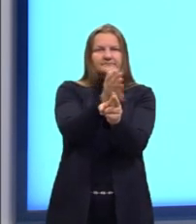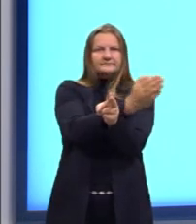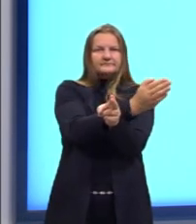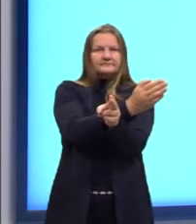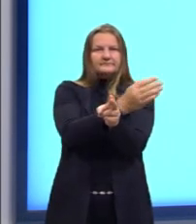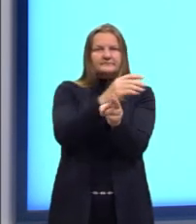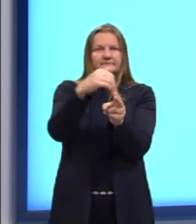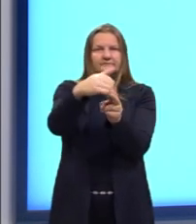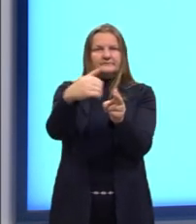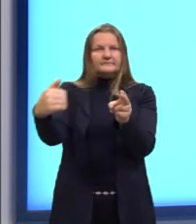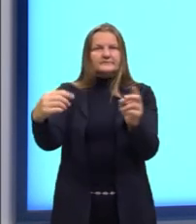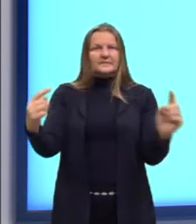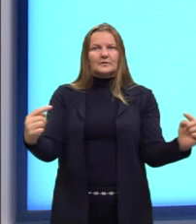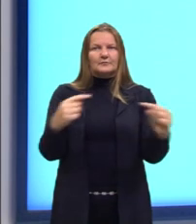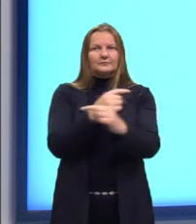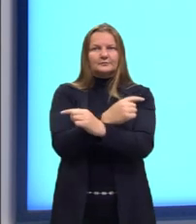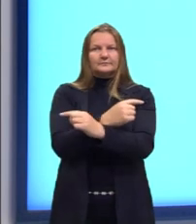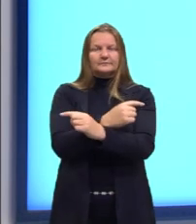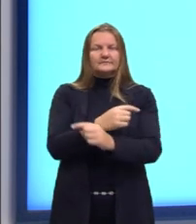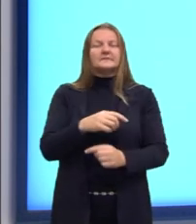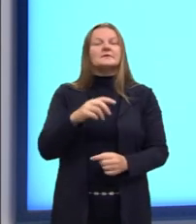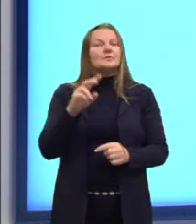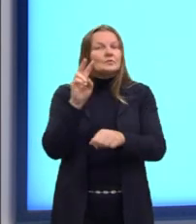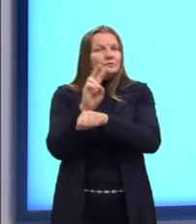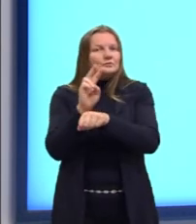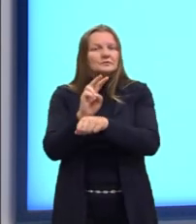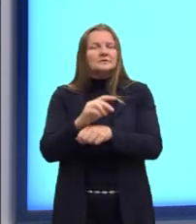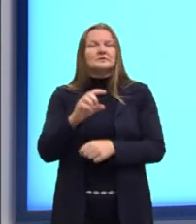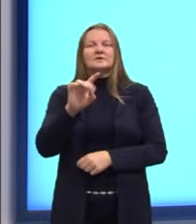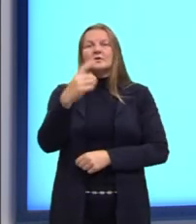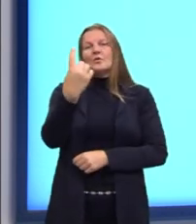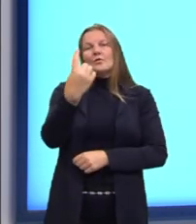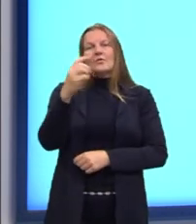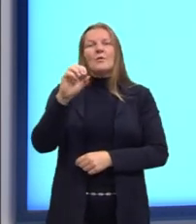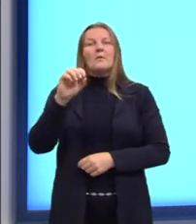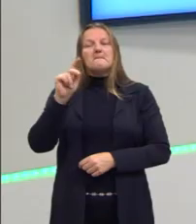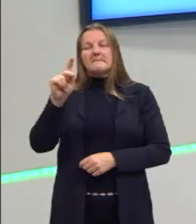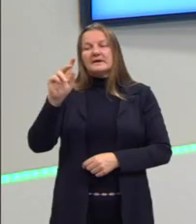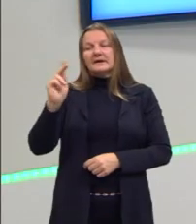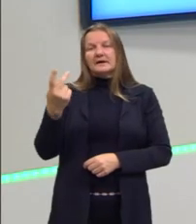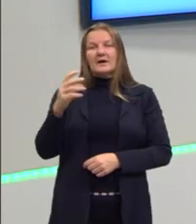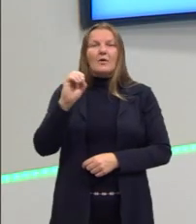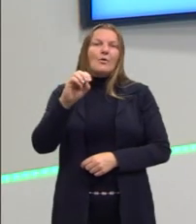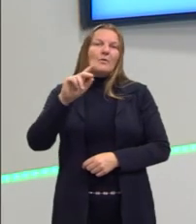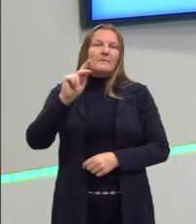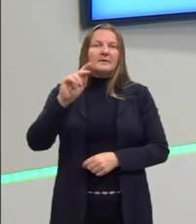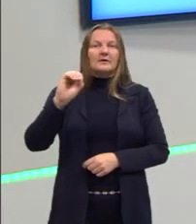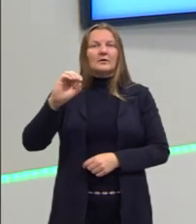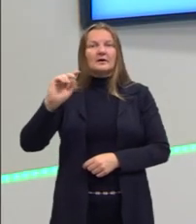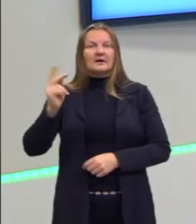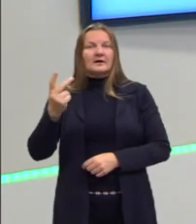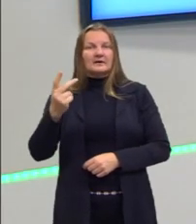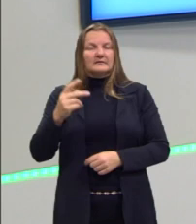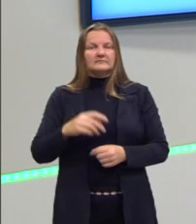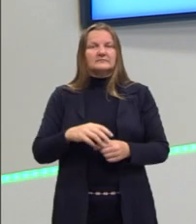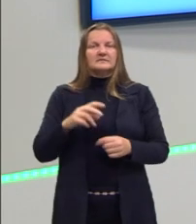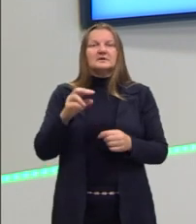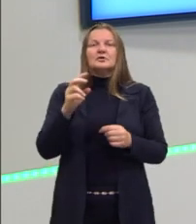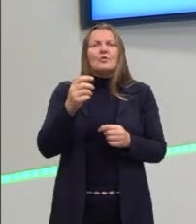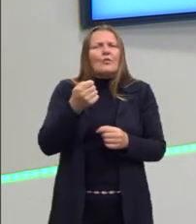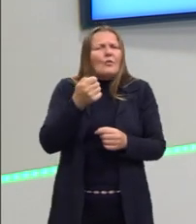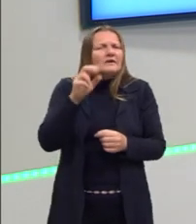Os valores das questões do Enem sempre trazem um só. Ou o pH ou o pOH. Dificilmente vai abordar os dois.